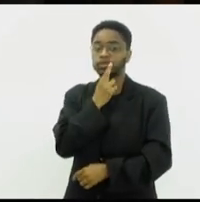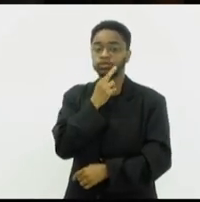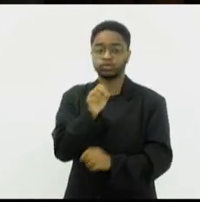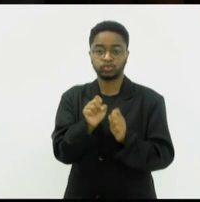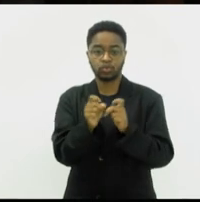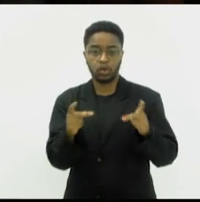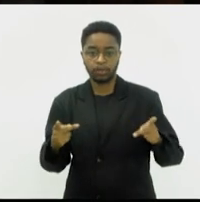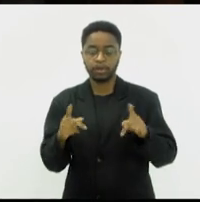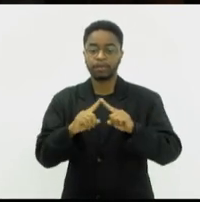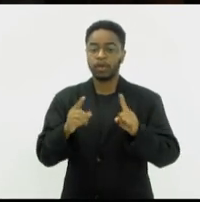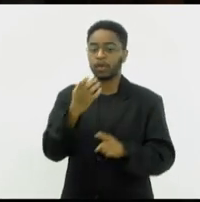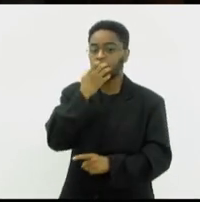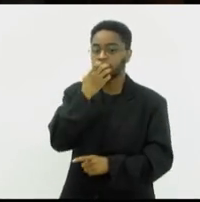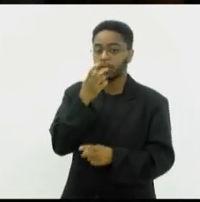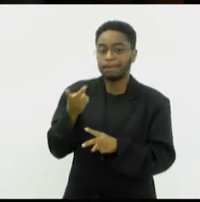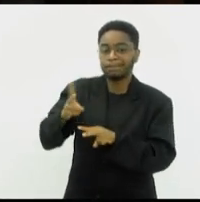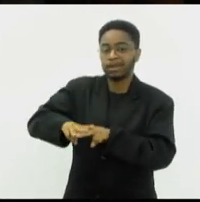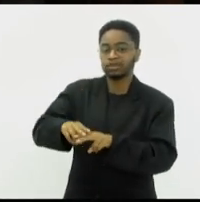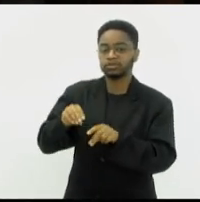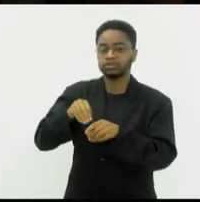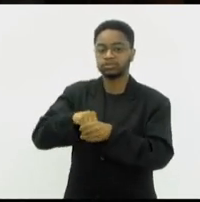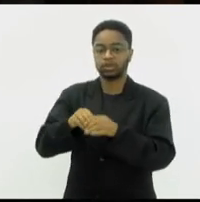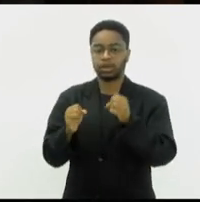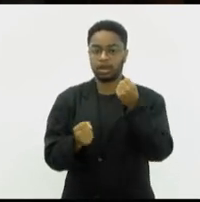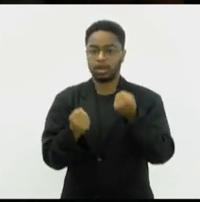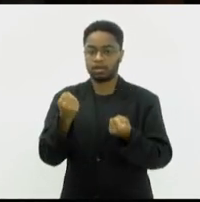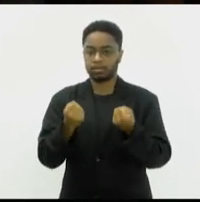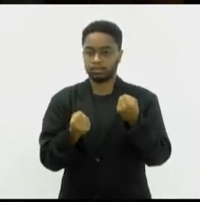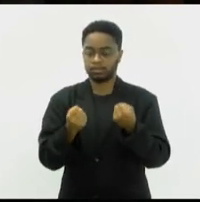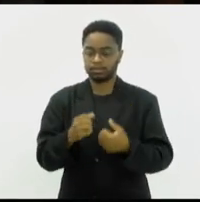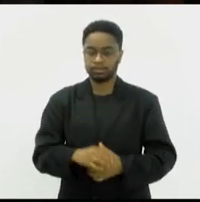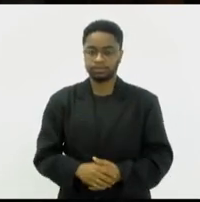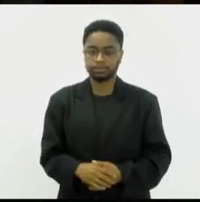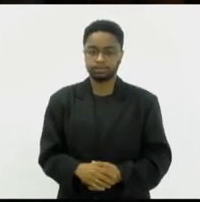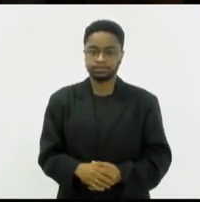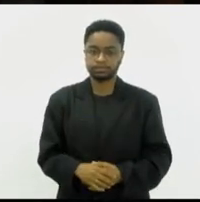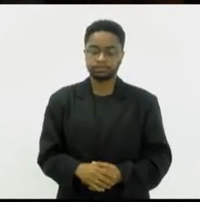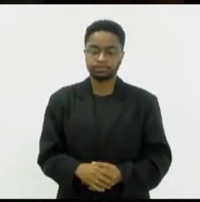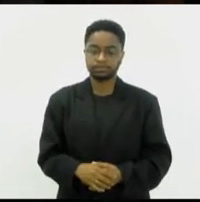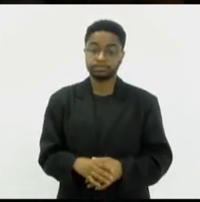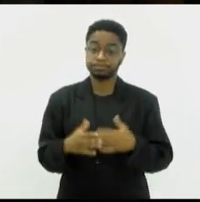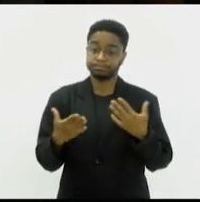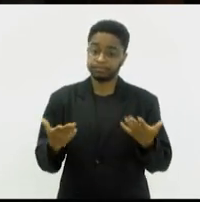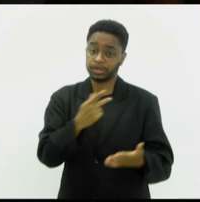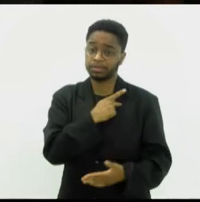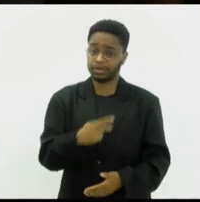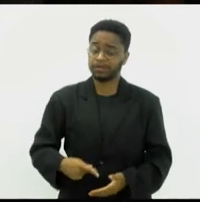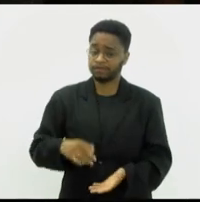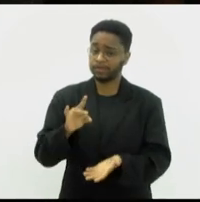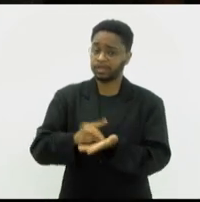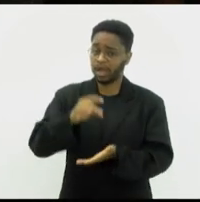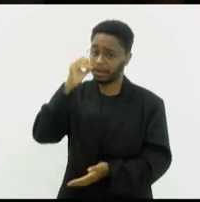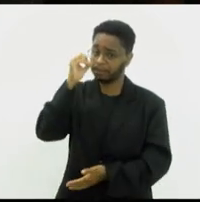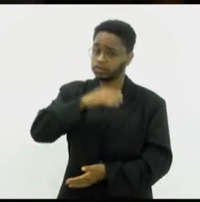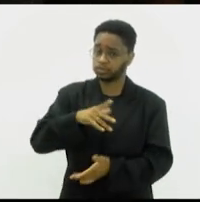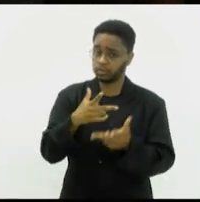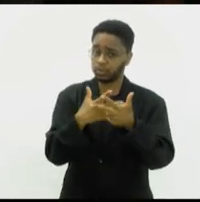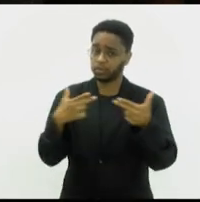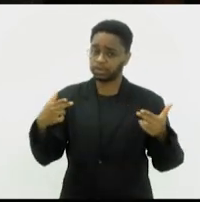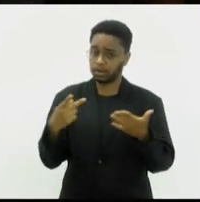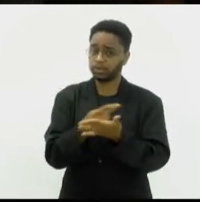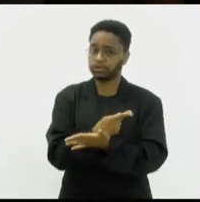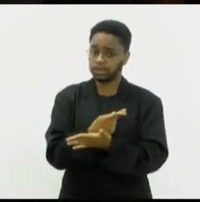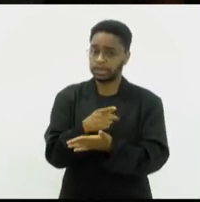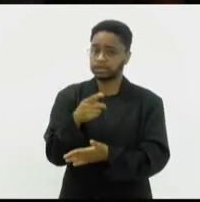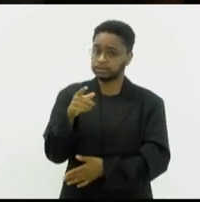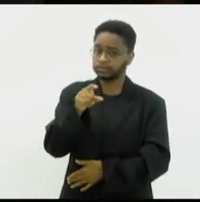preso no seu automóvel. Senhor presidente, é um absurdo o que tem acontecido com os nossos